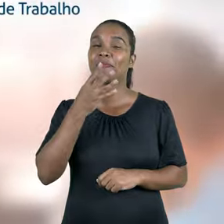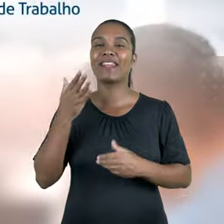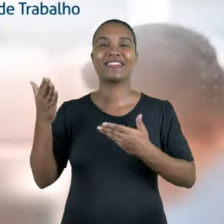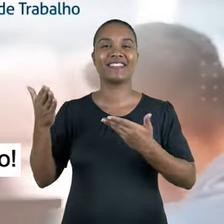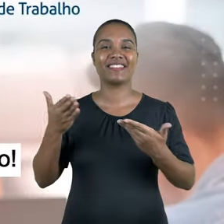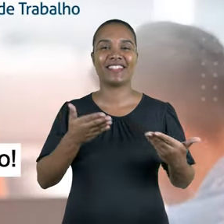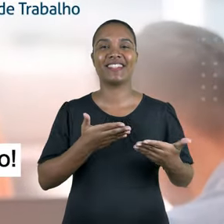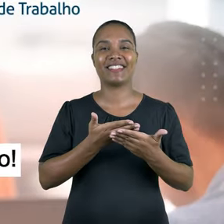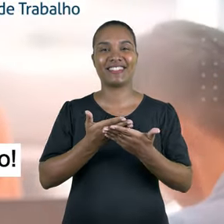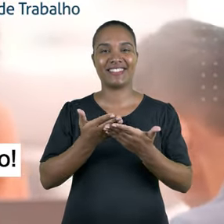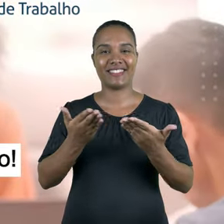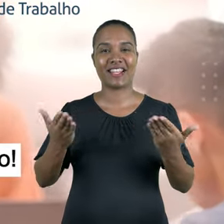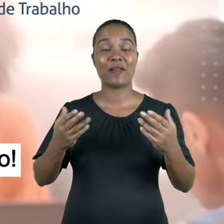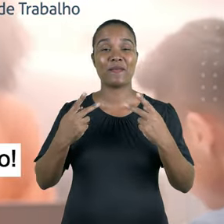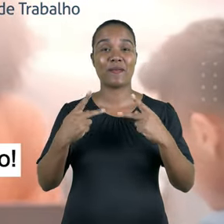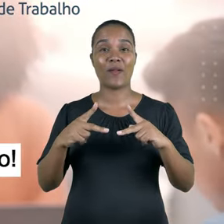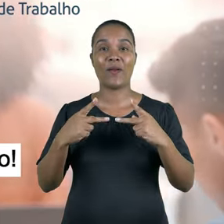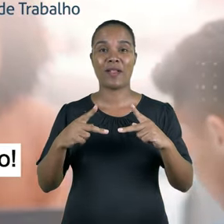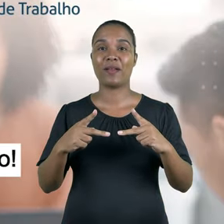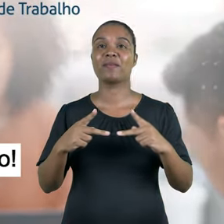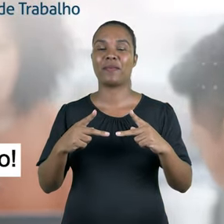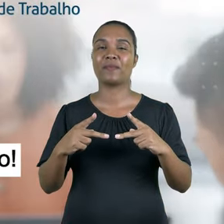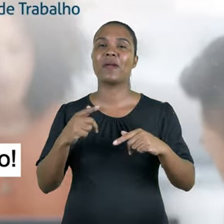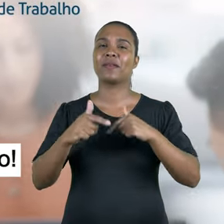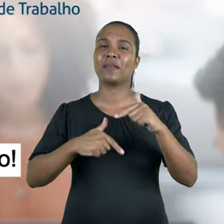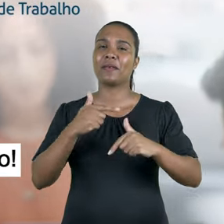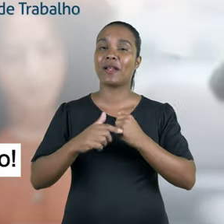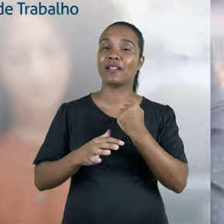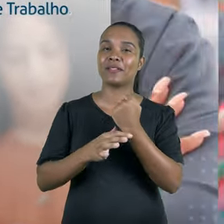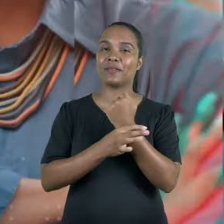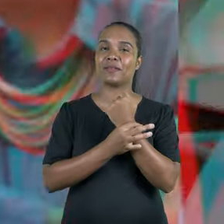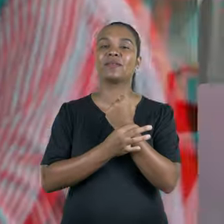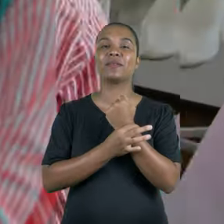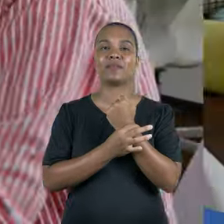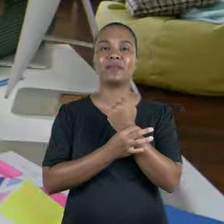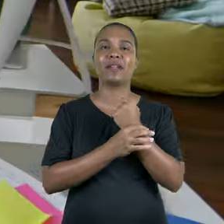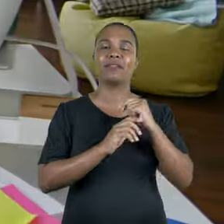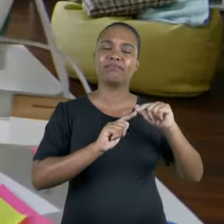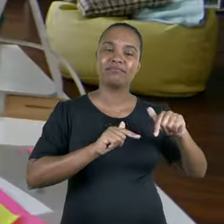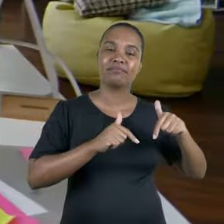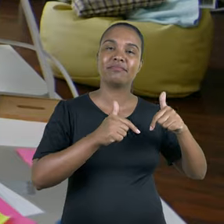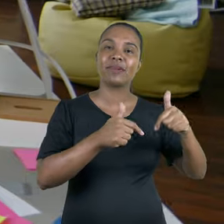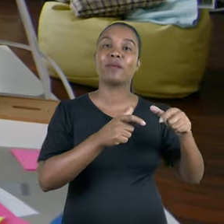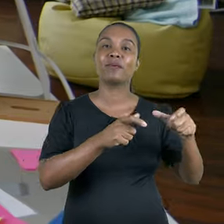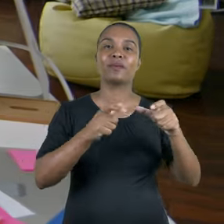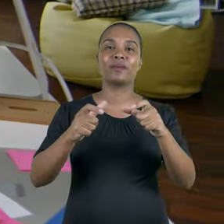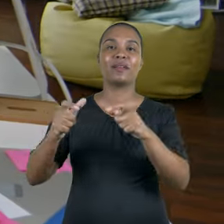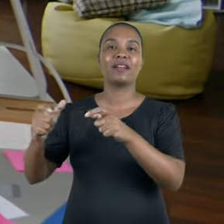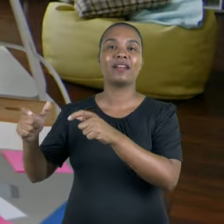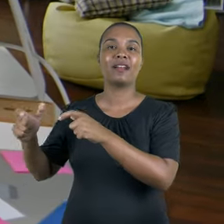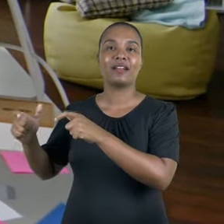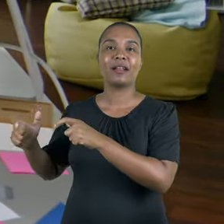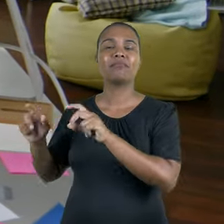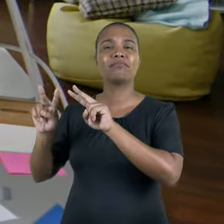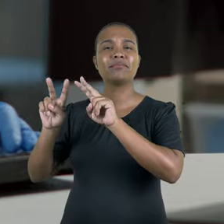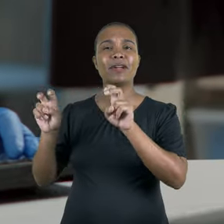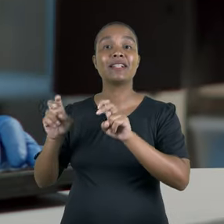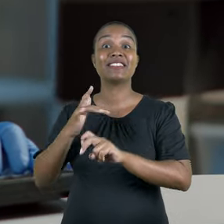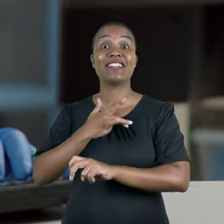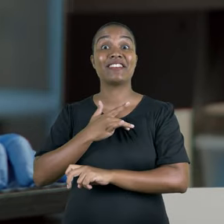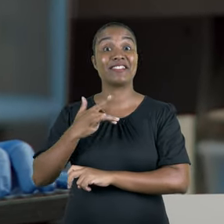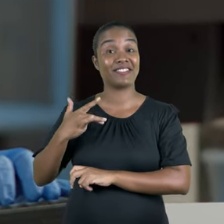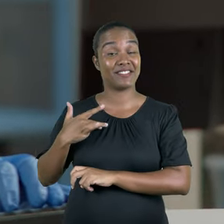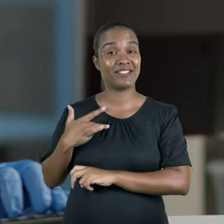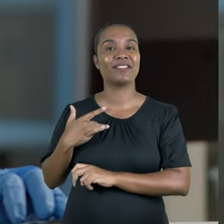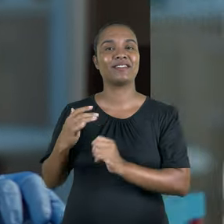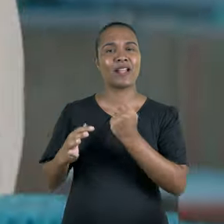Bem-vindos e bem-vindas ao programa Trabalho Seguro, uma jornada em direção a ambientes de trabalho mais saudáveis